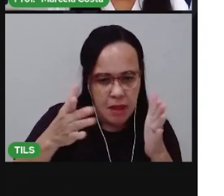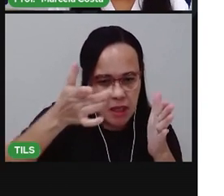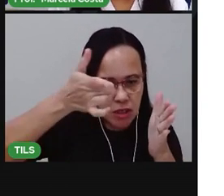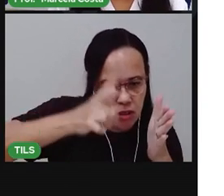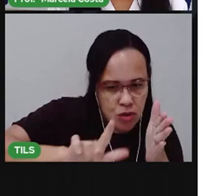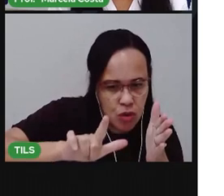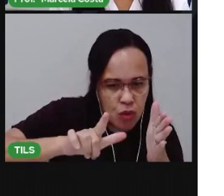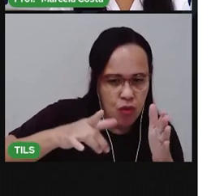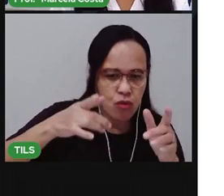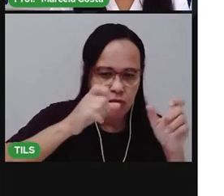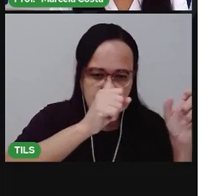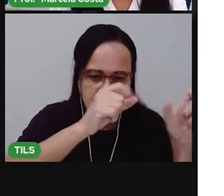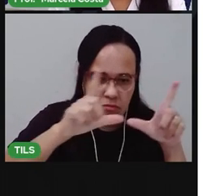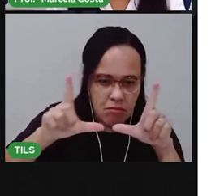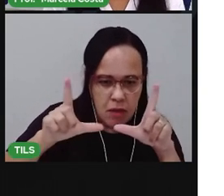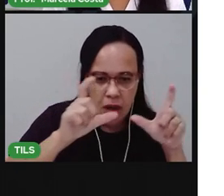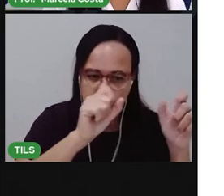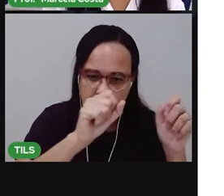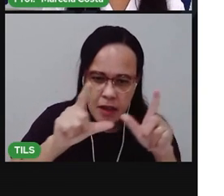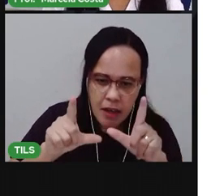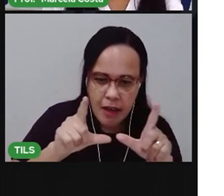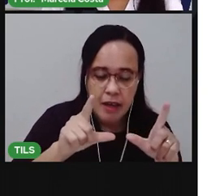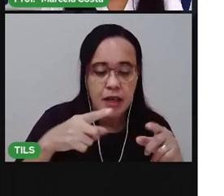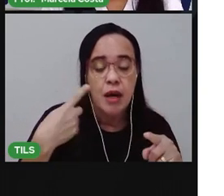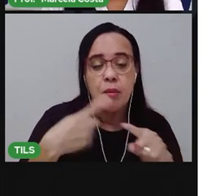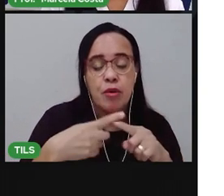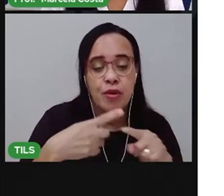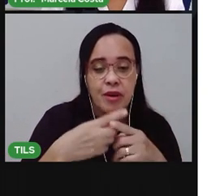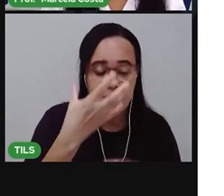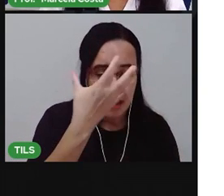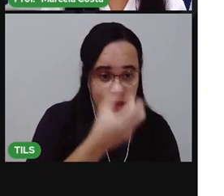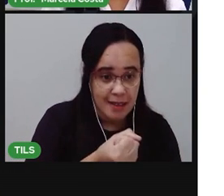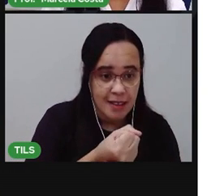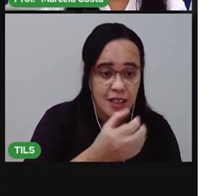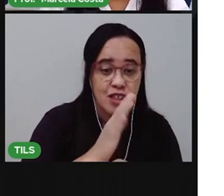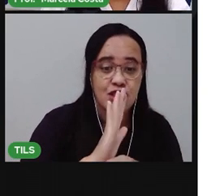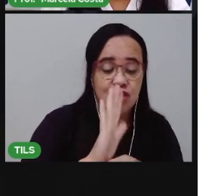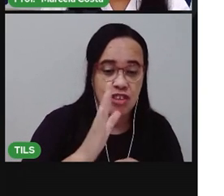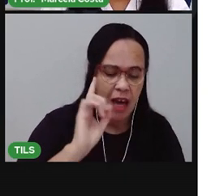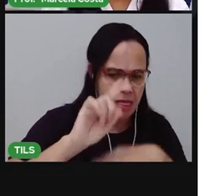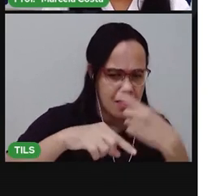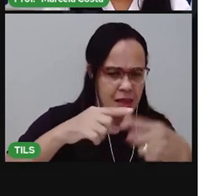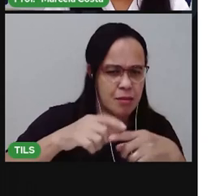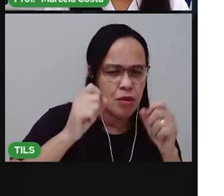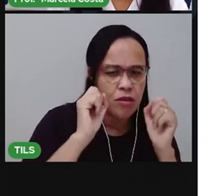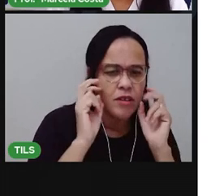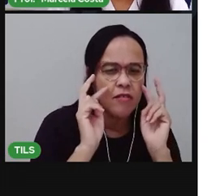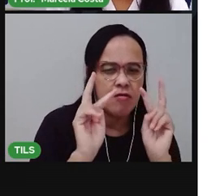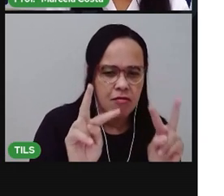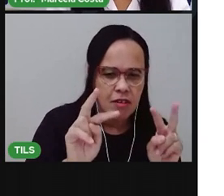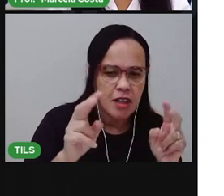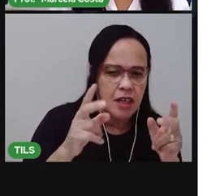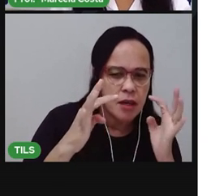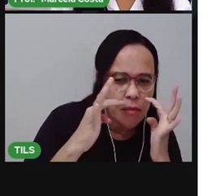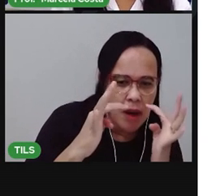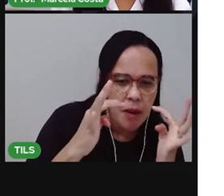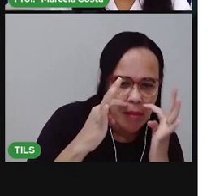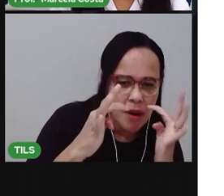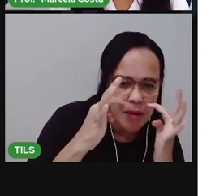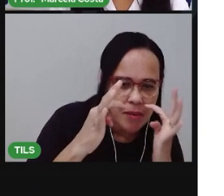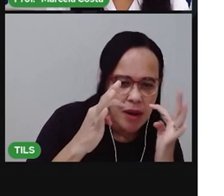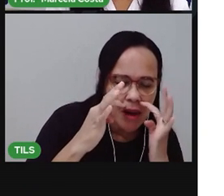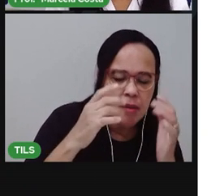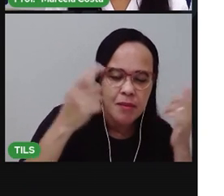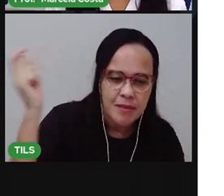assistir em outro momento. Ele fica gravado aqui no canal da Seduc. Disponível para você assistir a hora que você quiser, tá